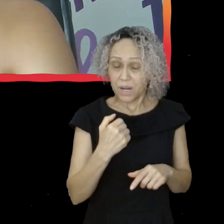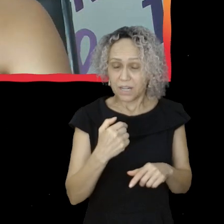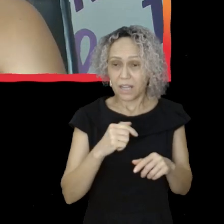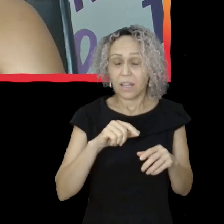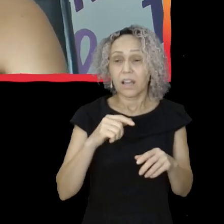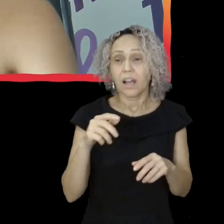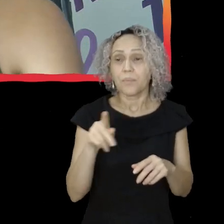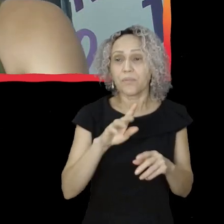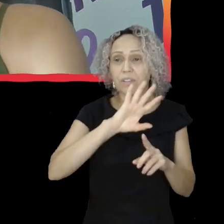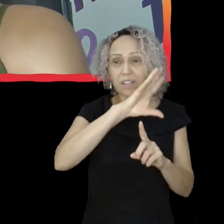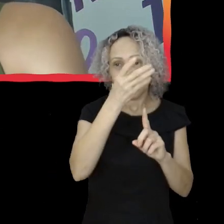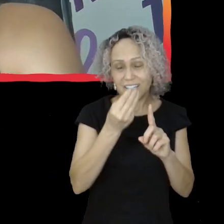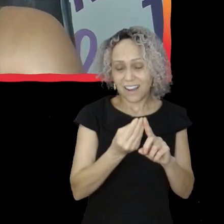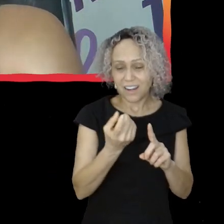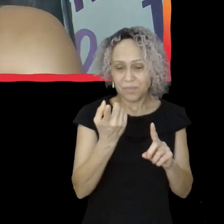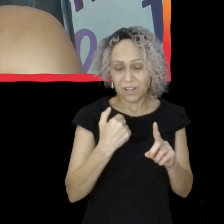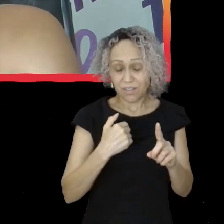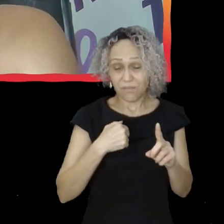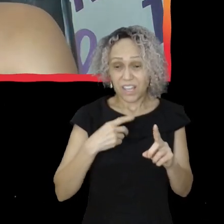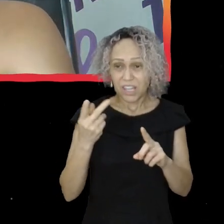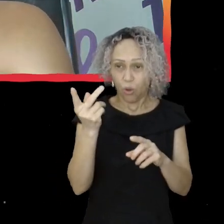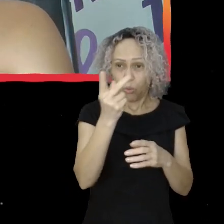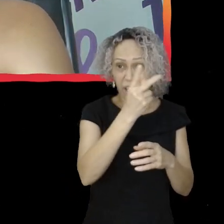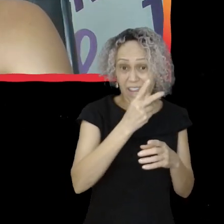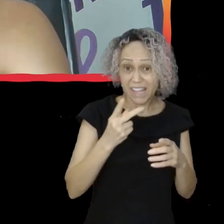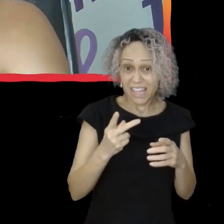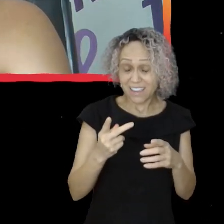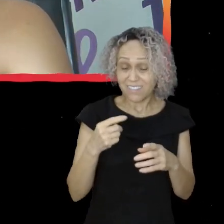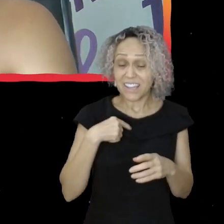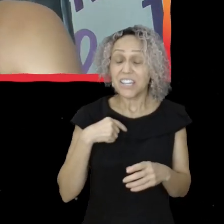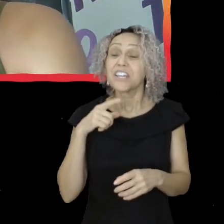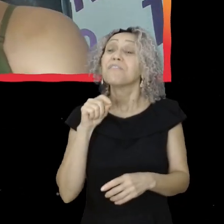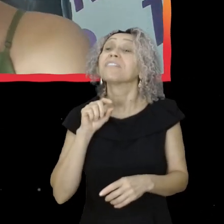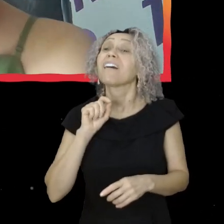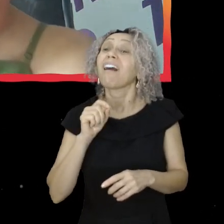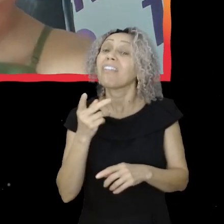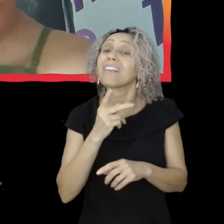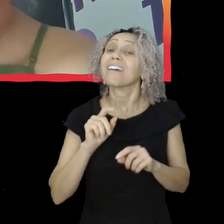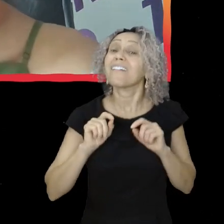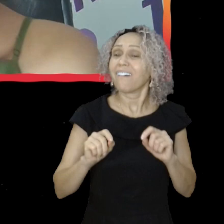eu adorei, ficou lindo e teve que ficar exposto na escola de todo mundo.